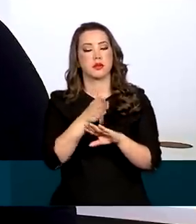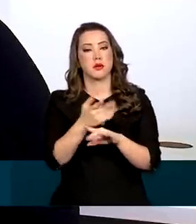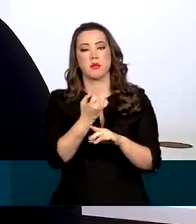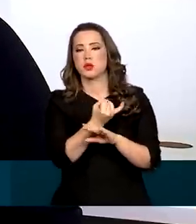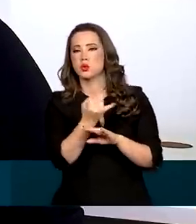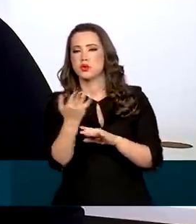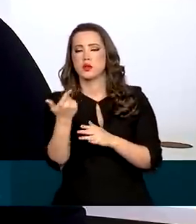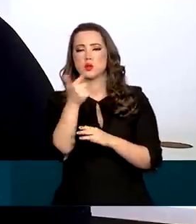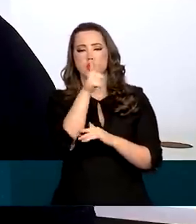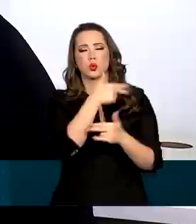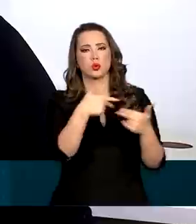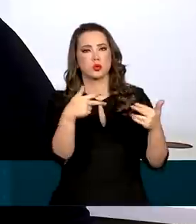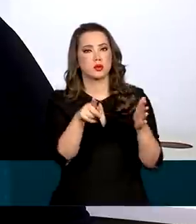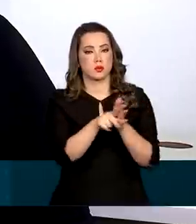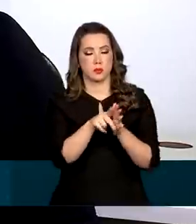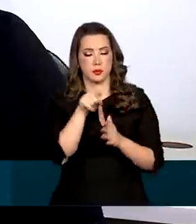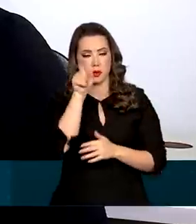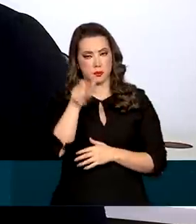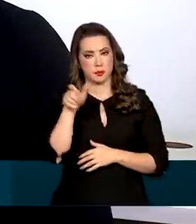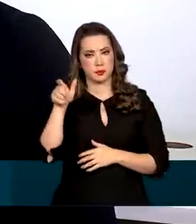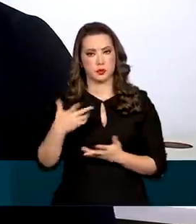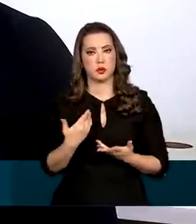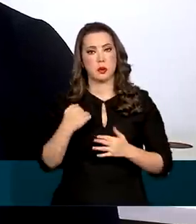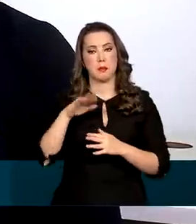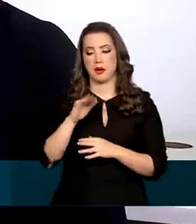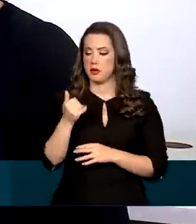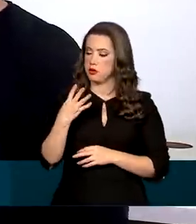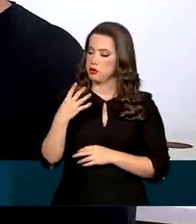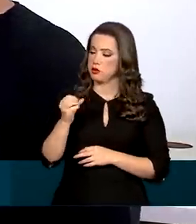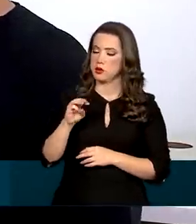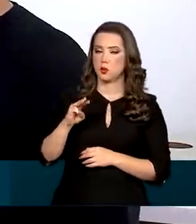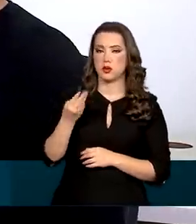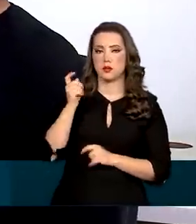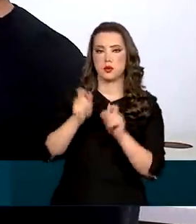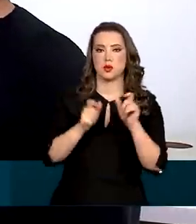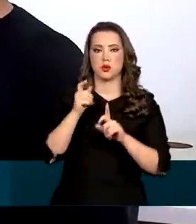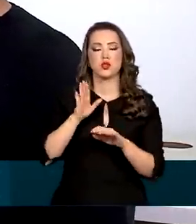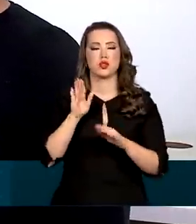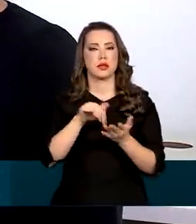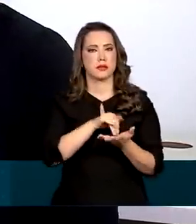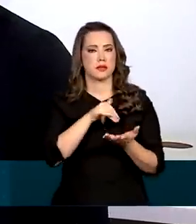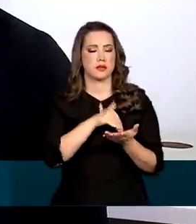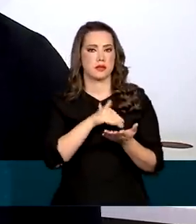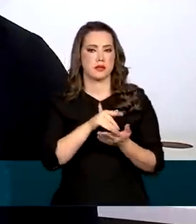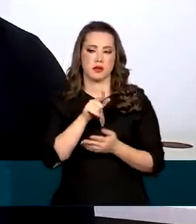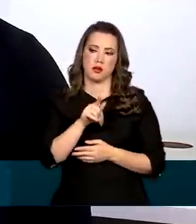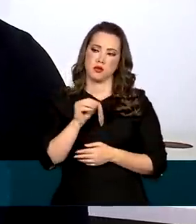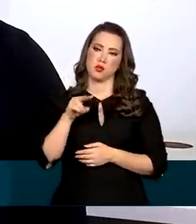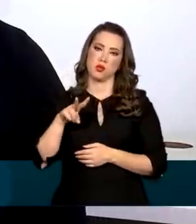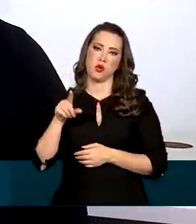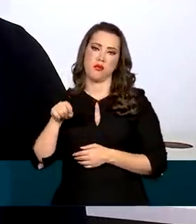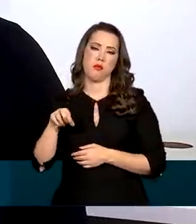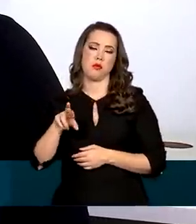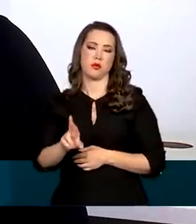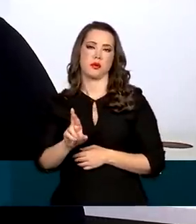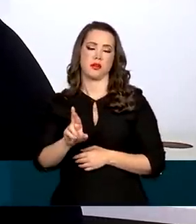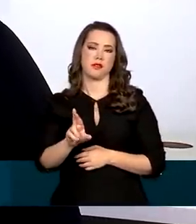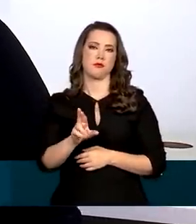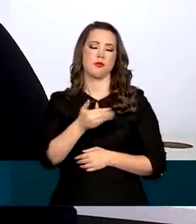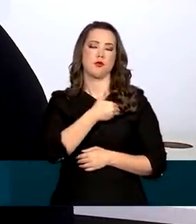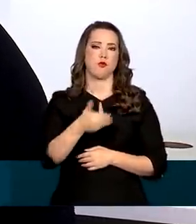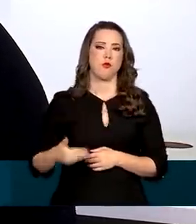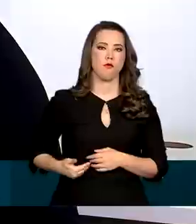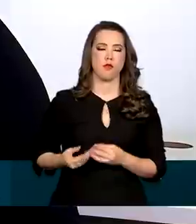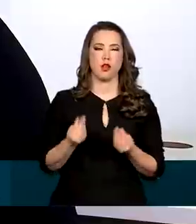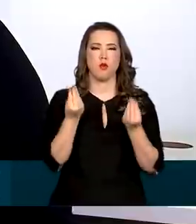Mais de 140 milhões de brasileiros estão cadastrados no portal gov.br. E o esforço do governo brasileiro em digitalizar